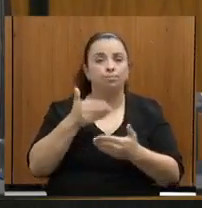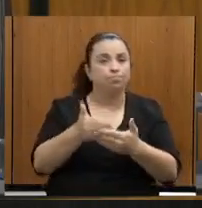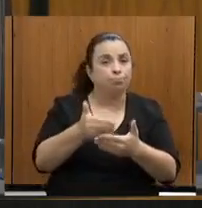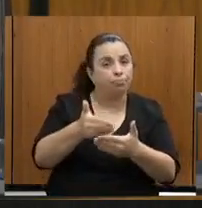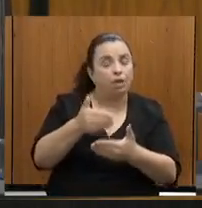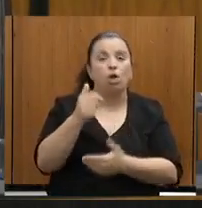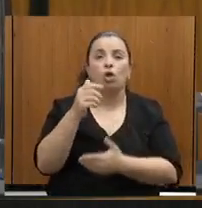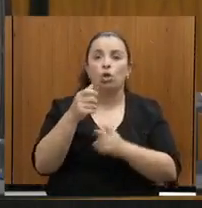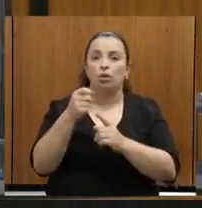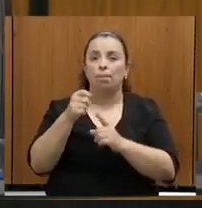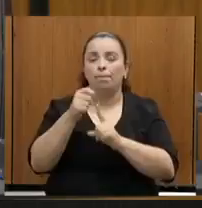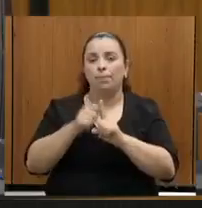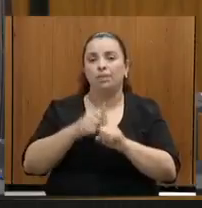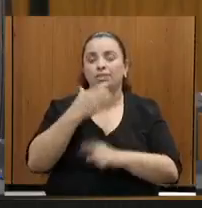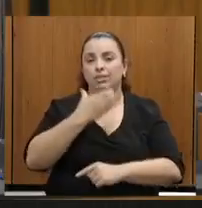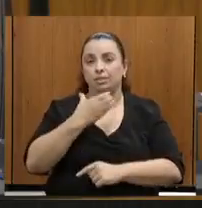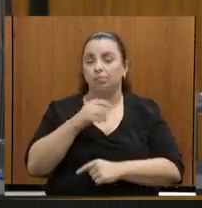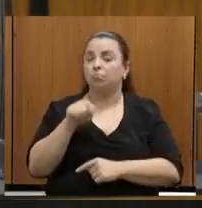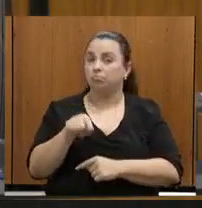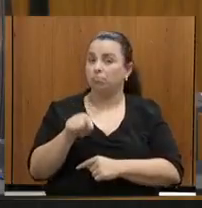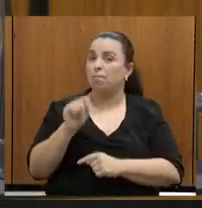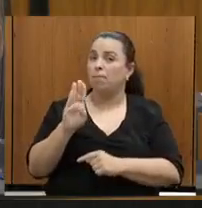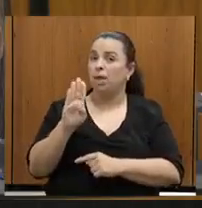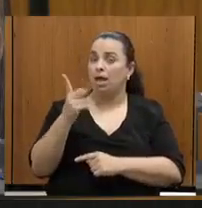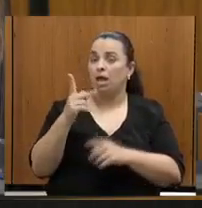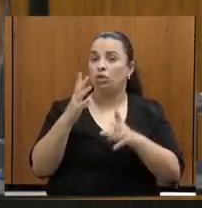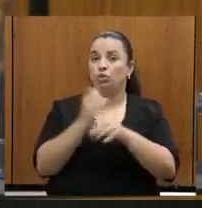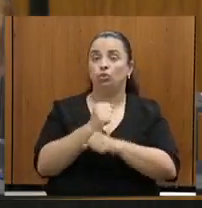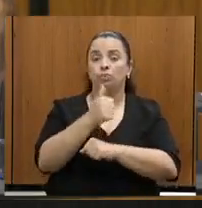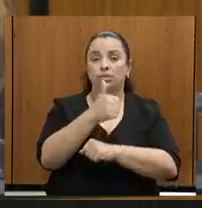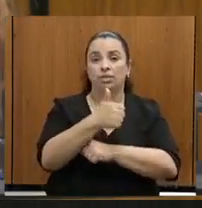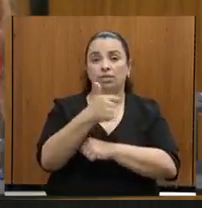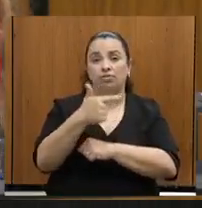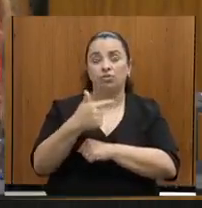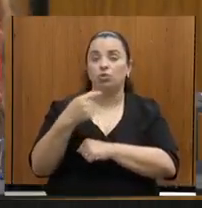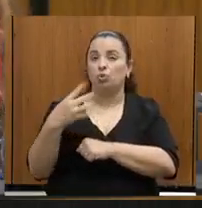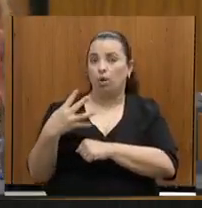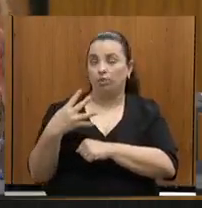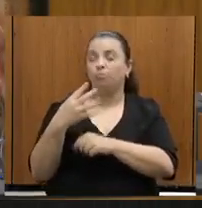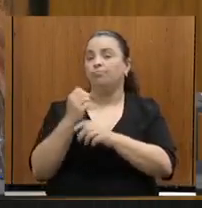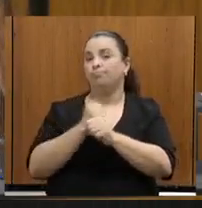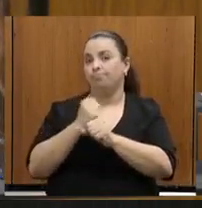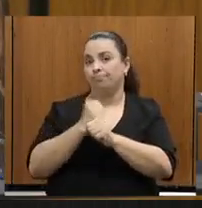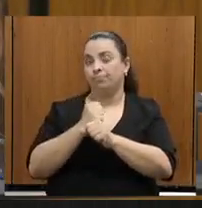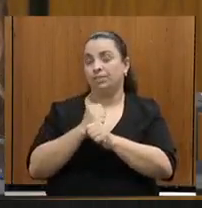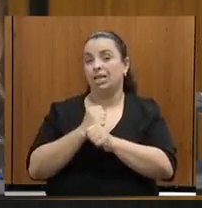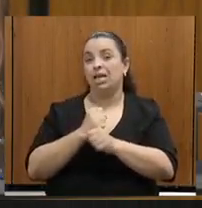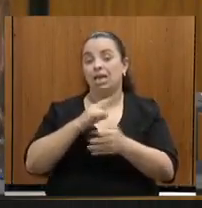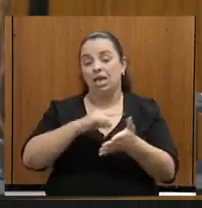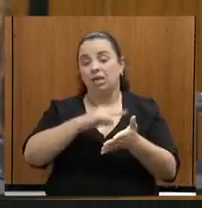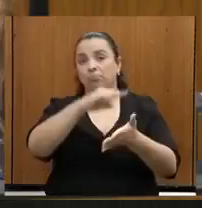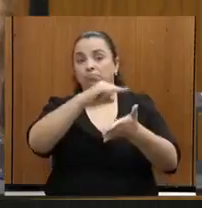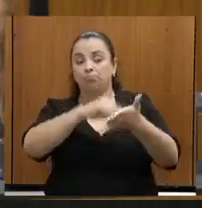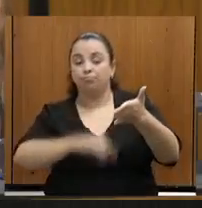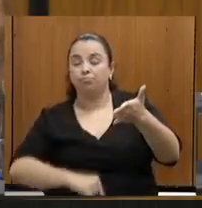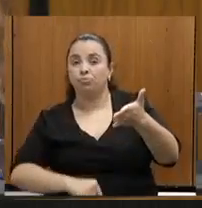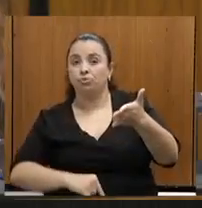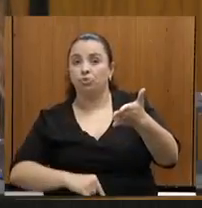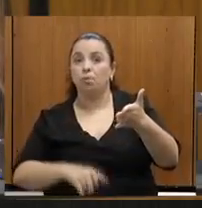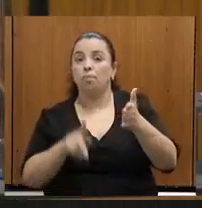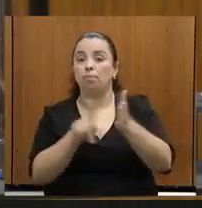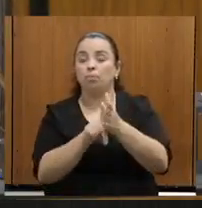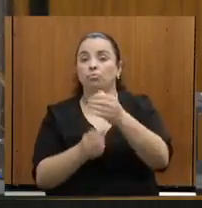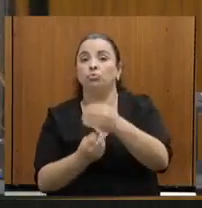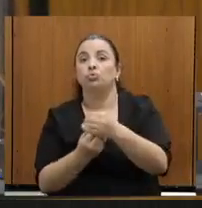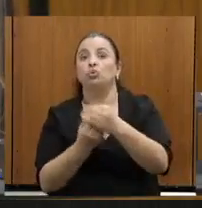124 anos. E a certidão de nascimento da capital está ameaçada.